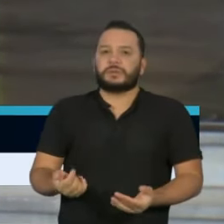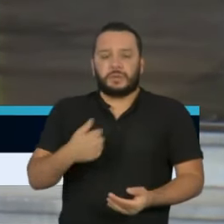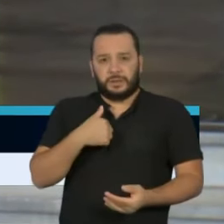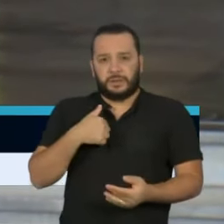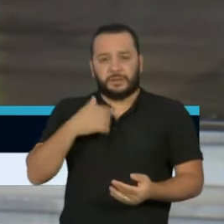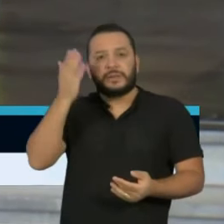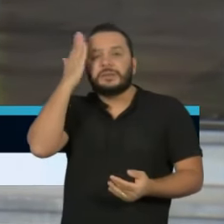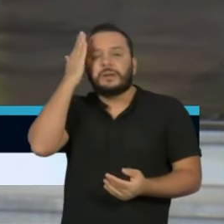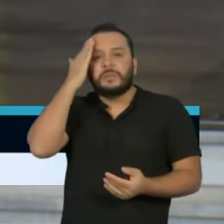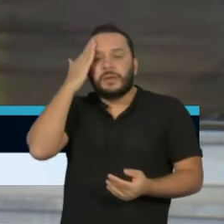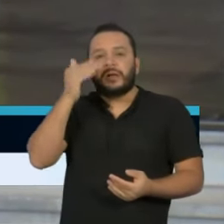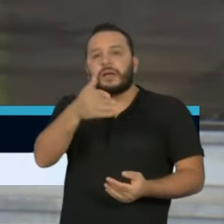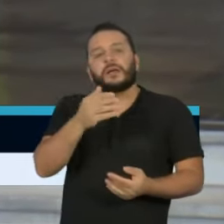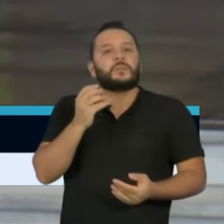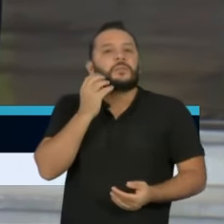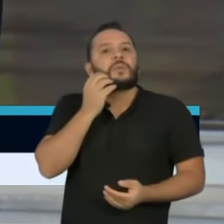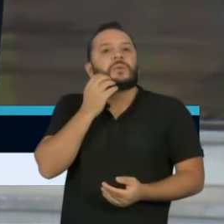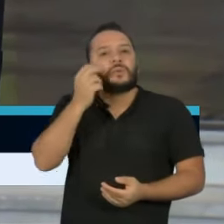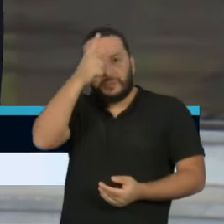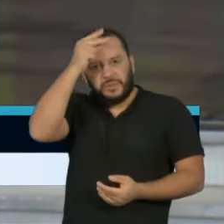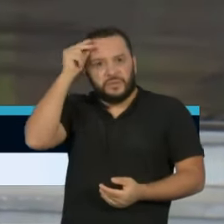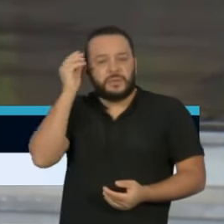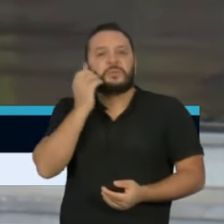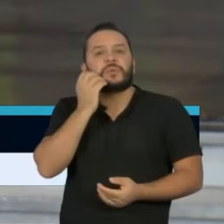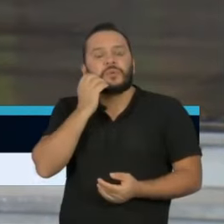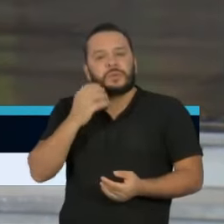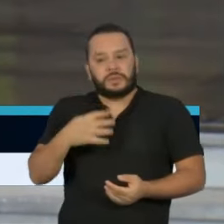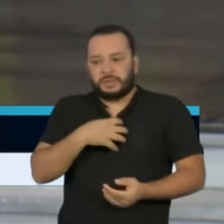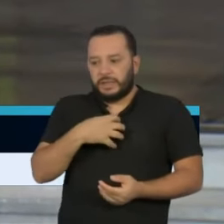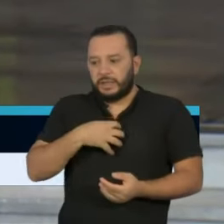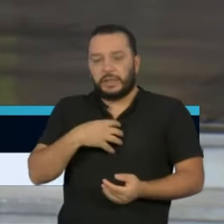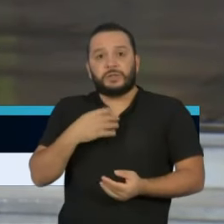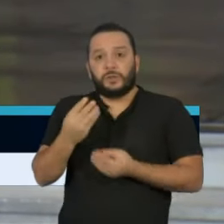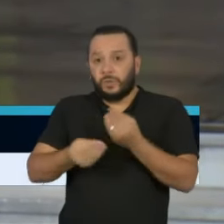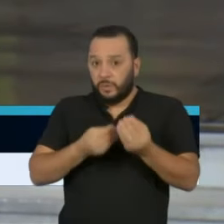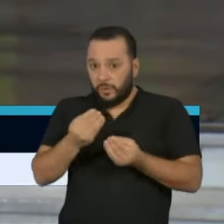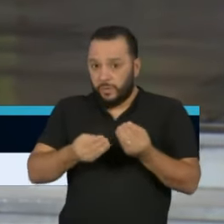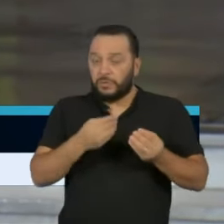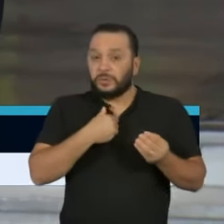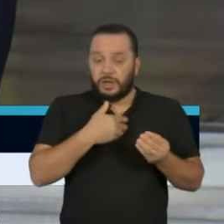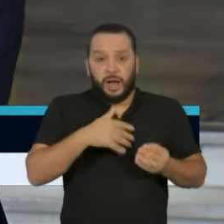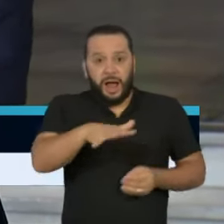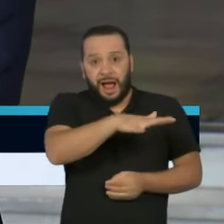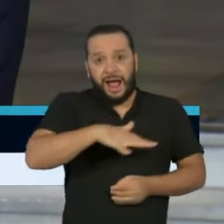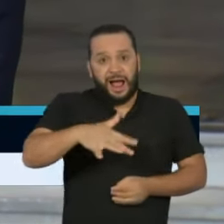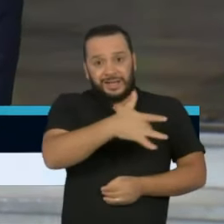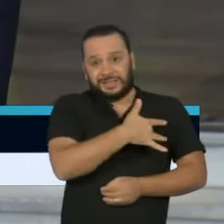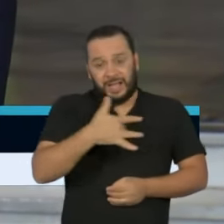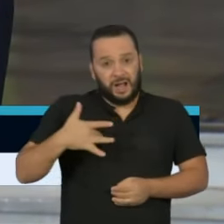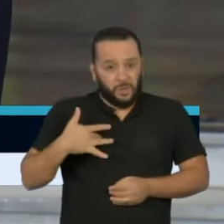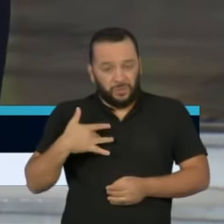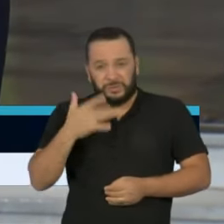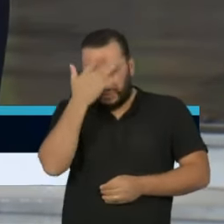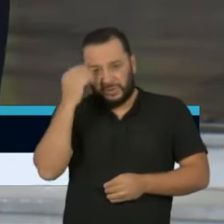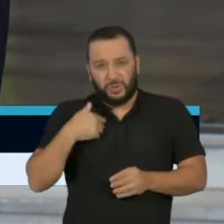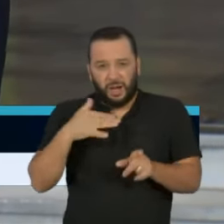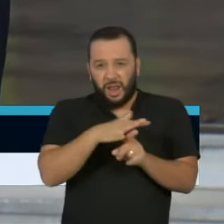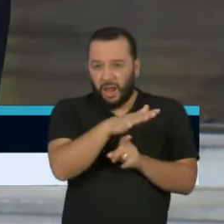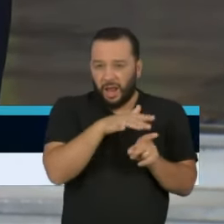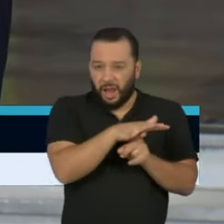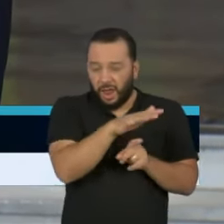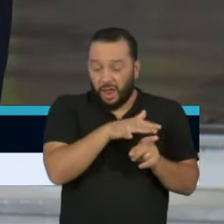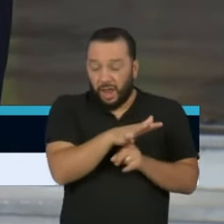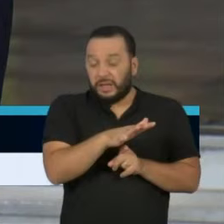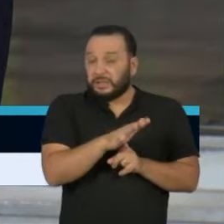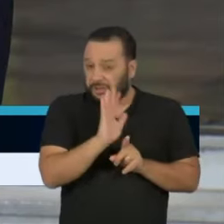prefeito Bruno Covas falou agora que já sente uma pressão no sistema de saúde municipal. Eu queria saber se tem o risco de um colapso no